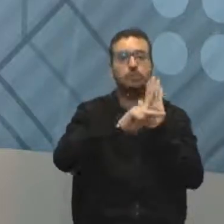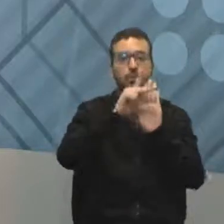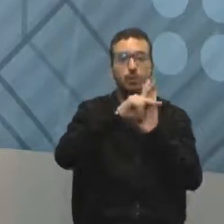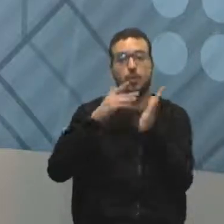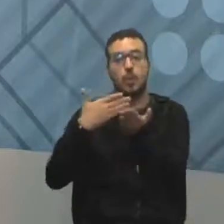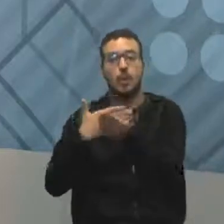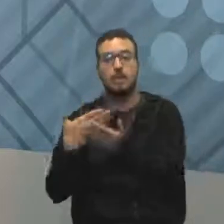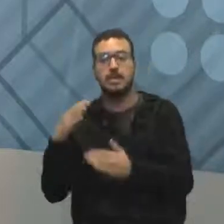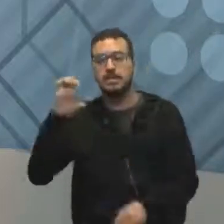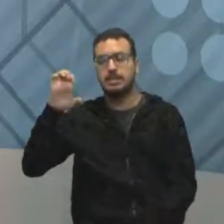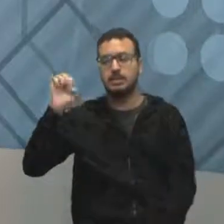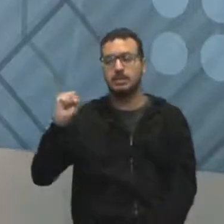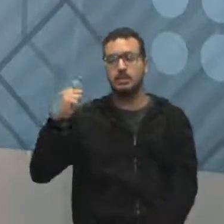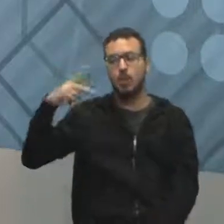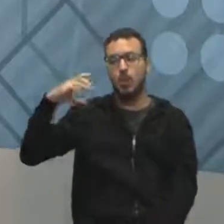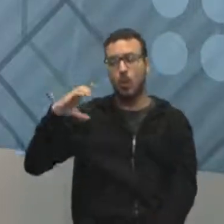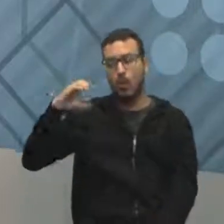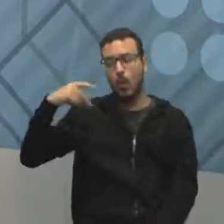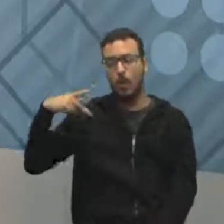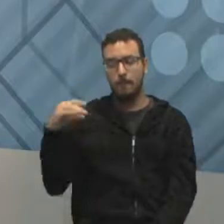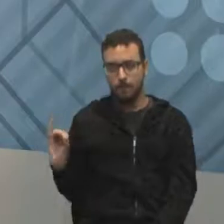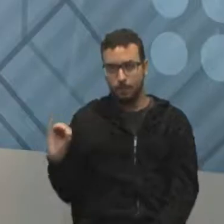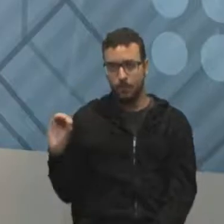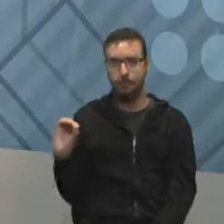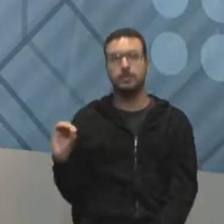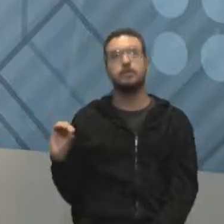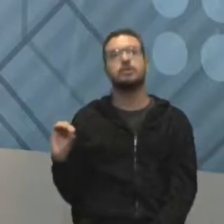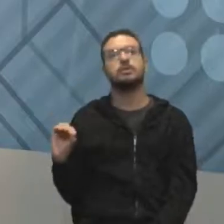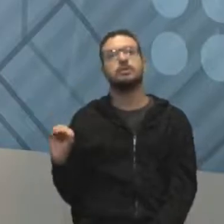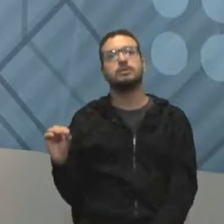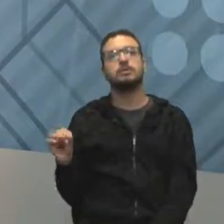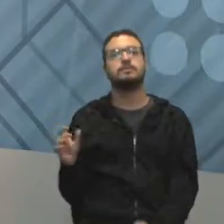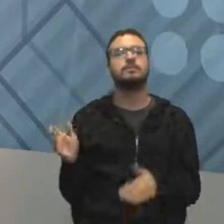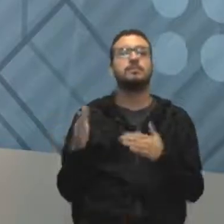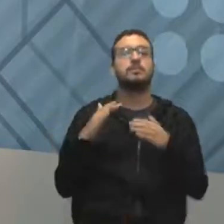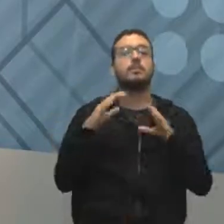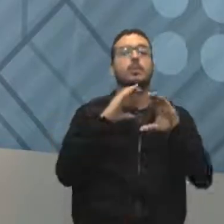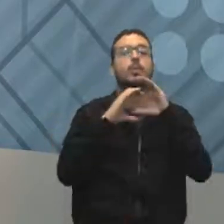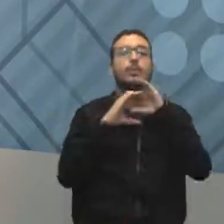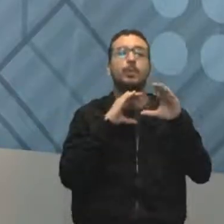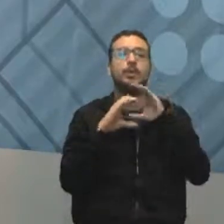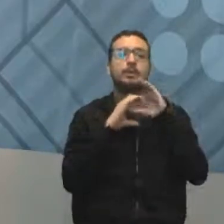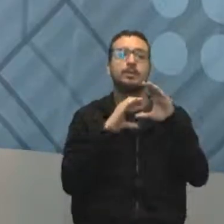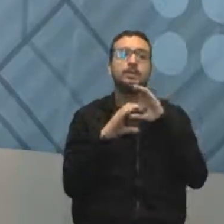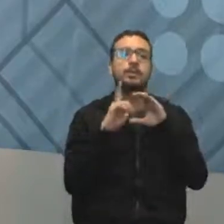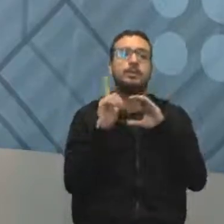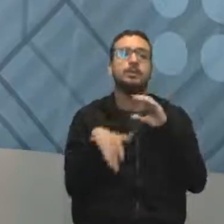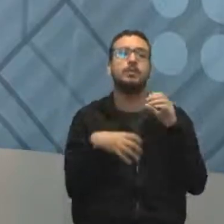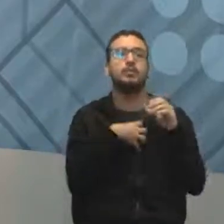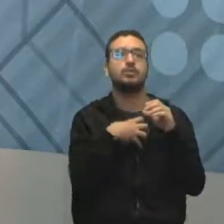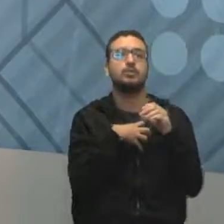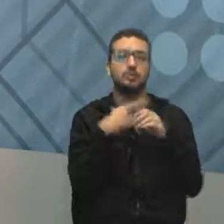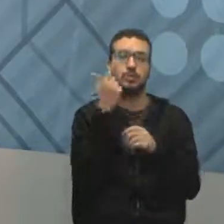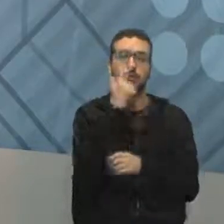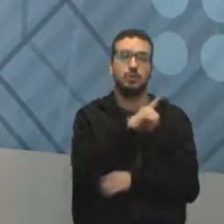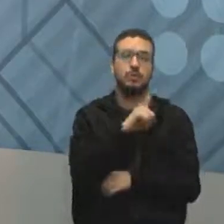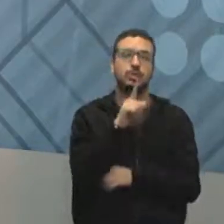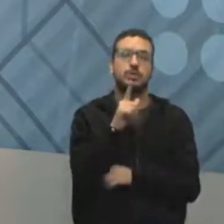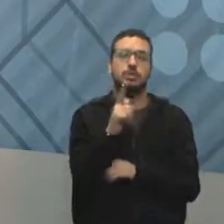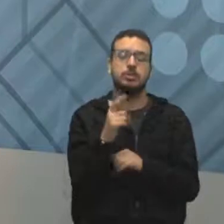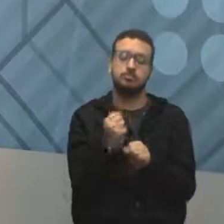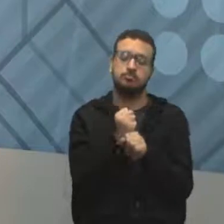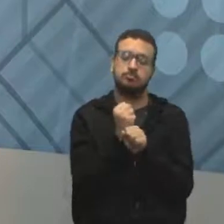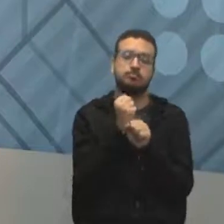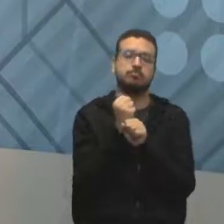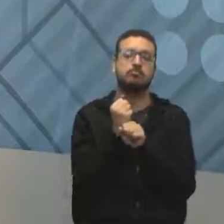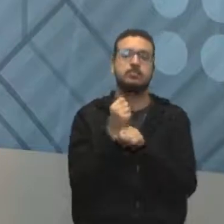começa com o escopo, como e o que eu estou fazendo, e a comunicação, que é o formato que permite a gente construir, no